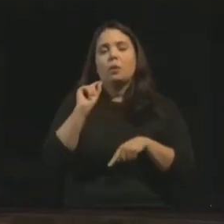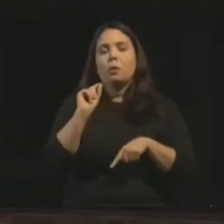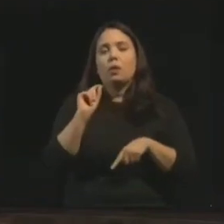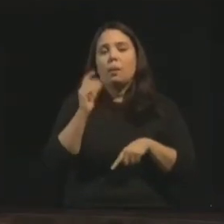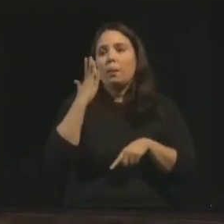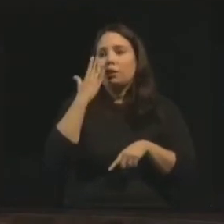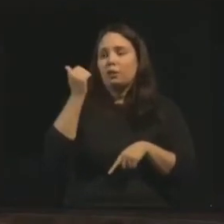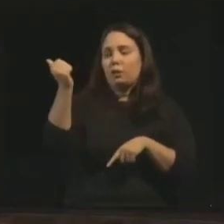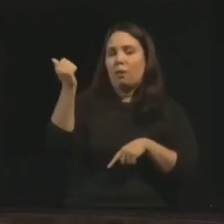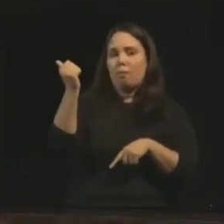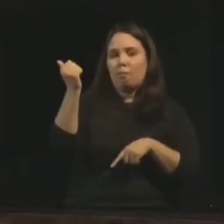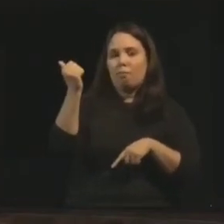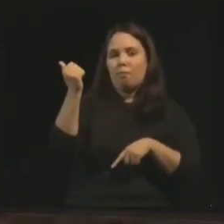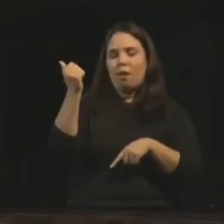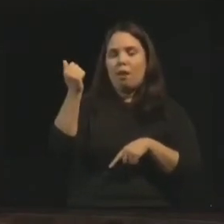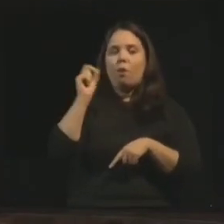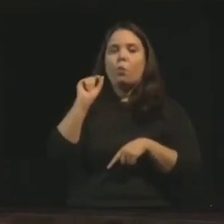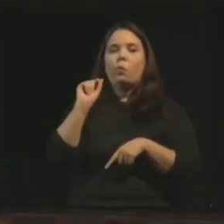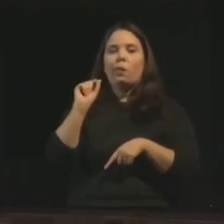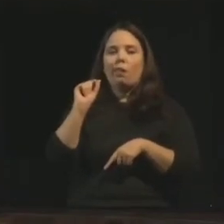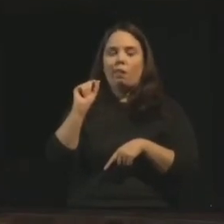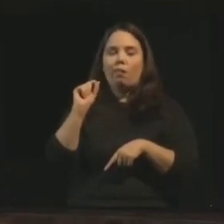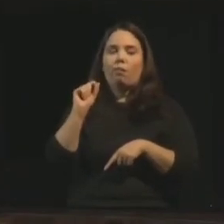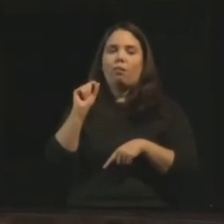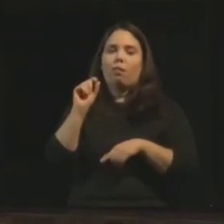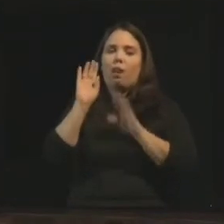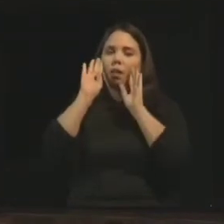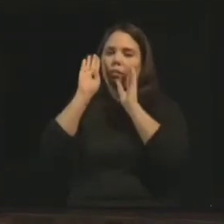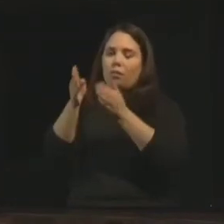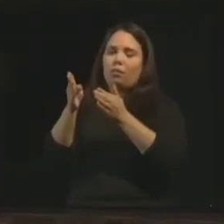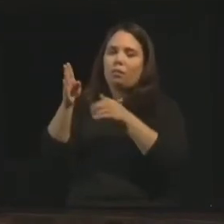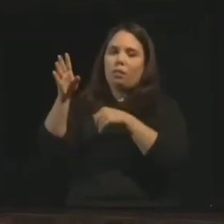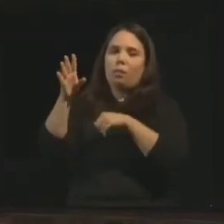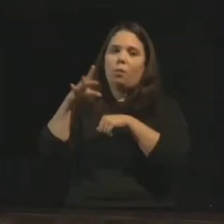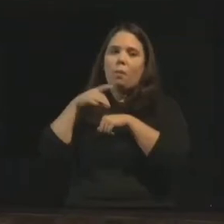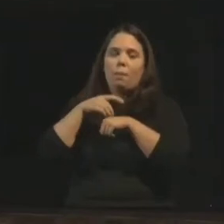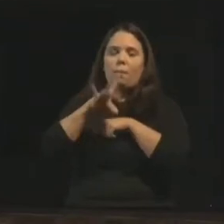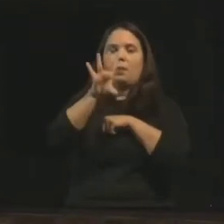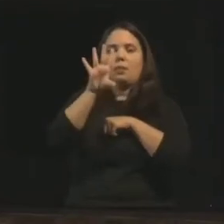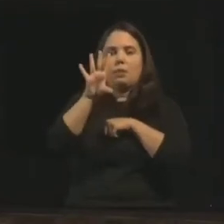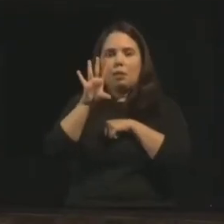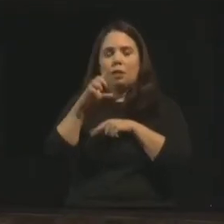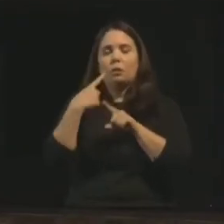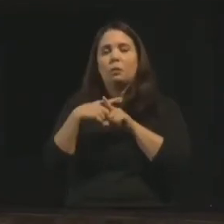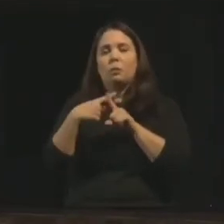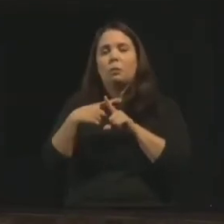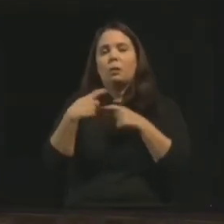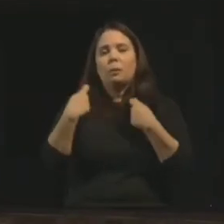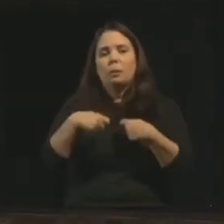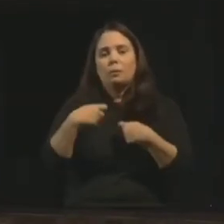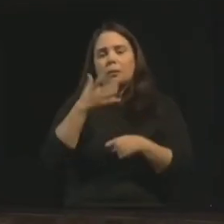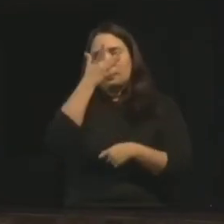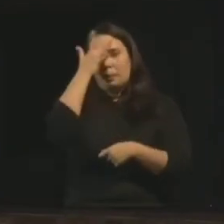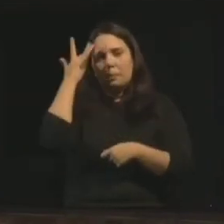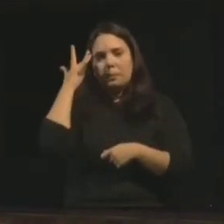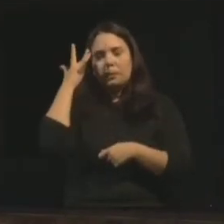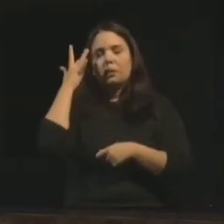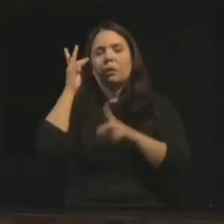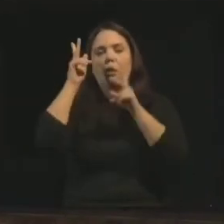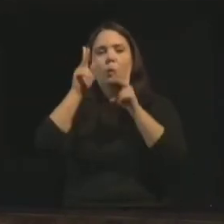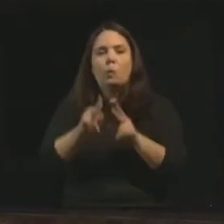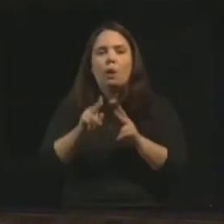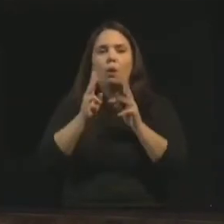atenção para a sua mensagem. Porque era necessário que as pessoas cressem que ele era o Messias,